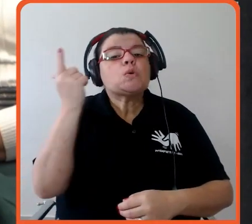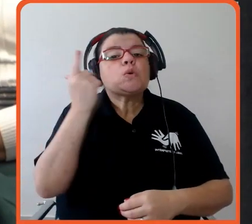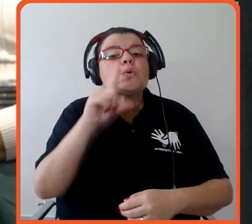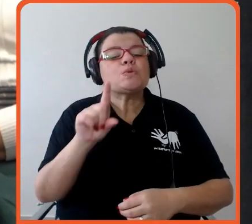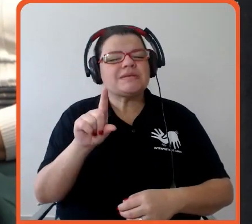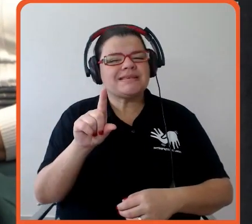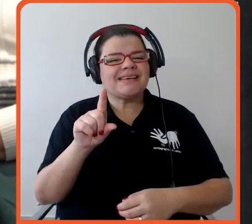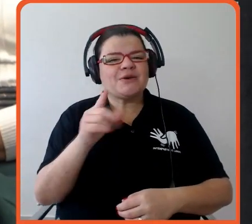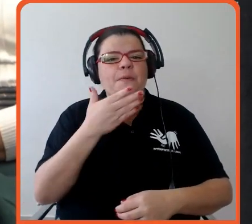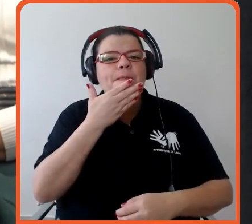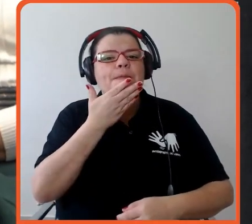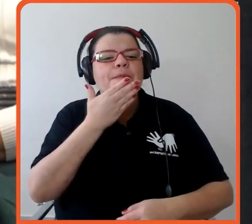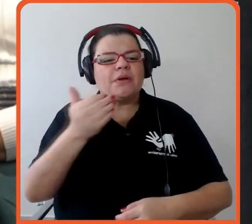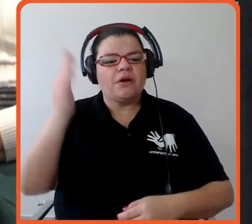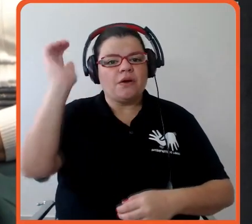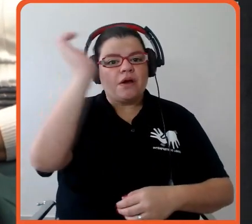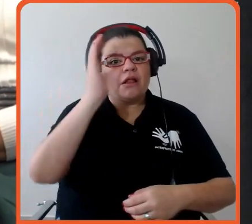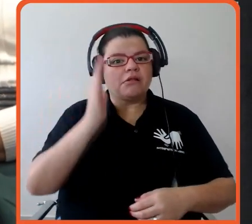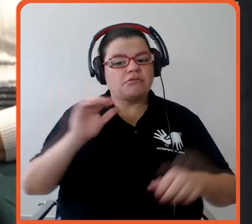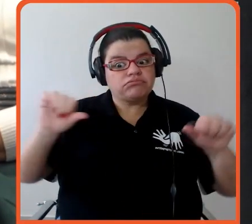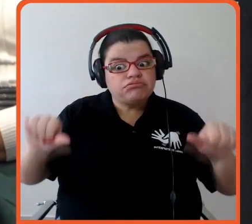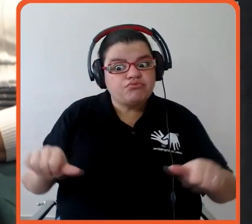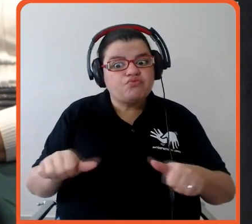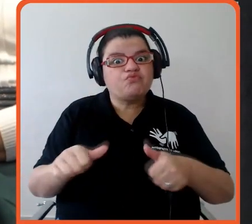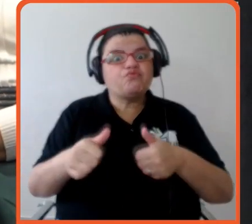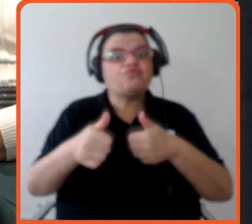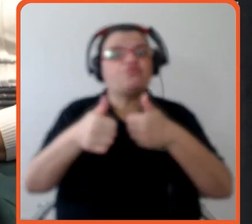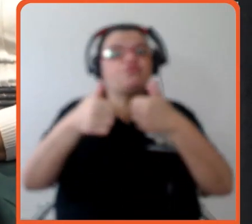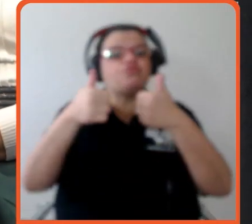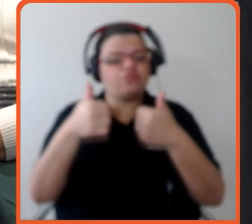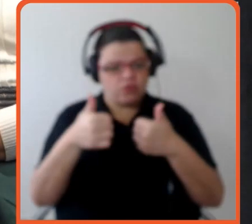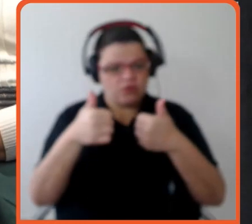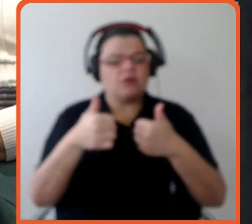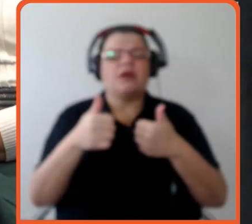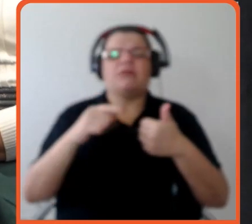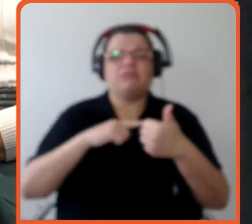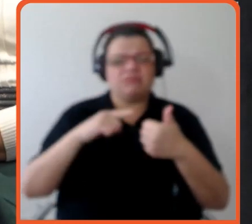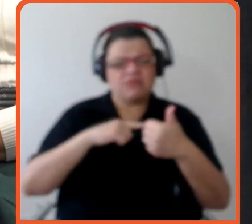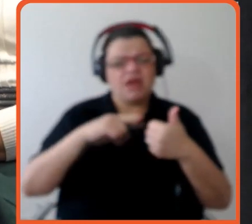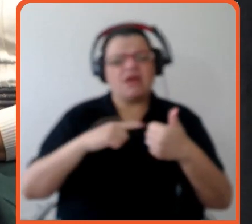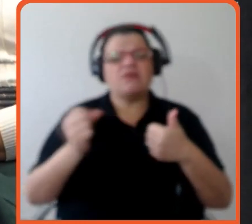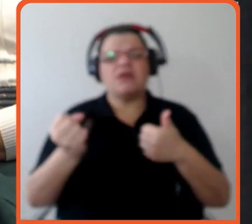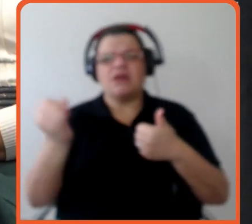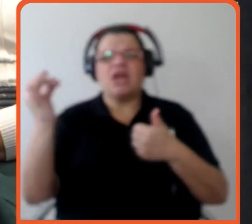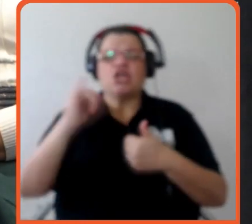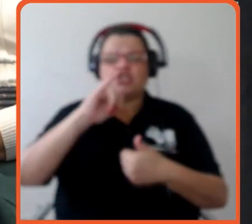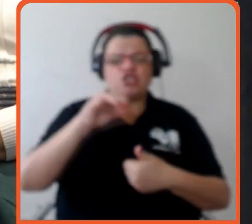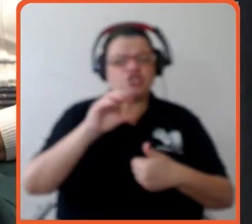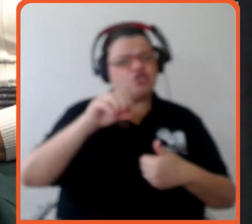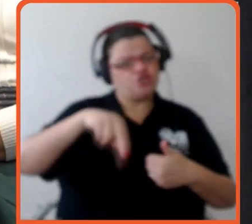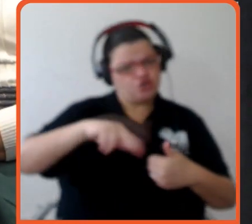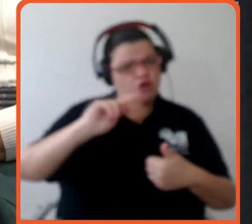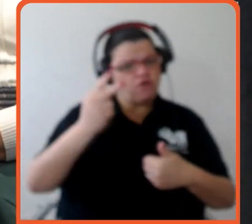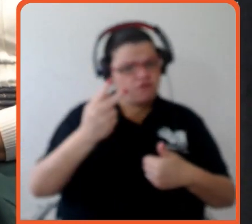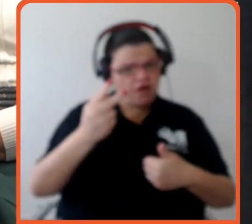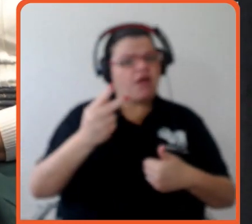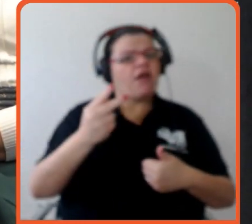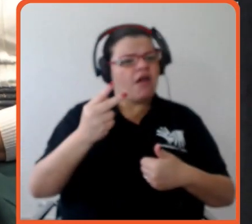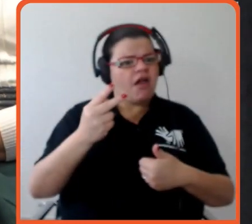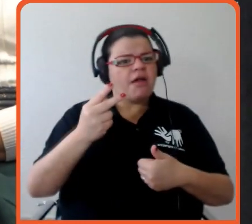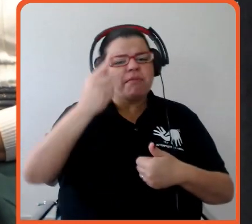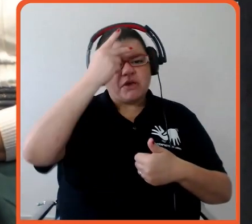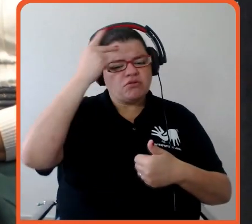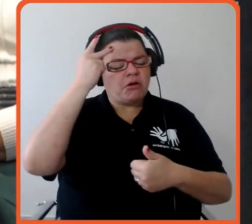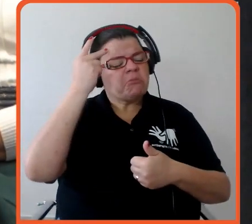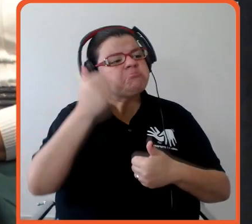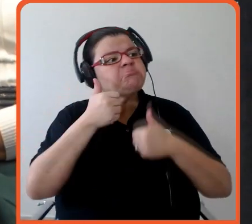Foi muito elogiado, a posição do Brasil foi elogiada pela Alok Sharma, pelo John Kerry, né? Então, e aí agora o